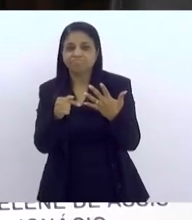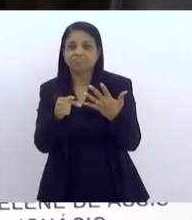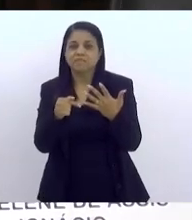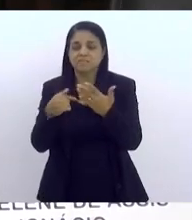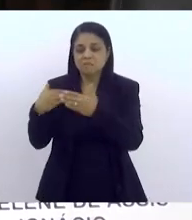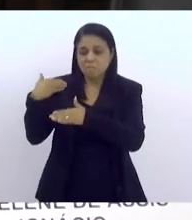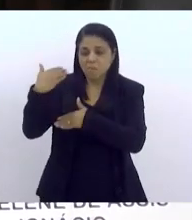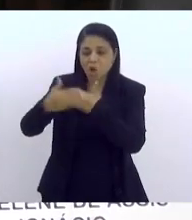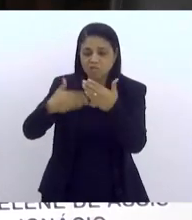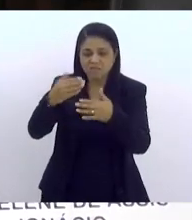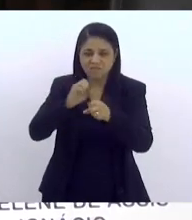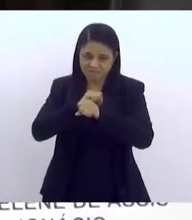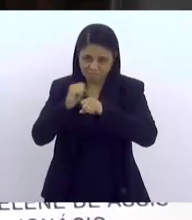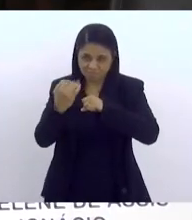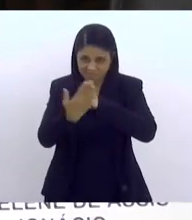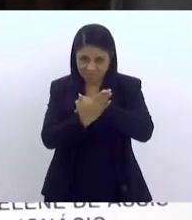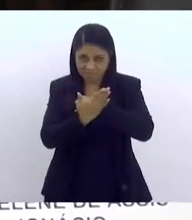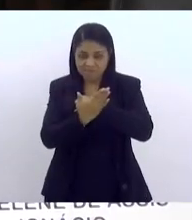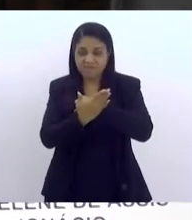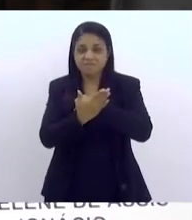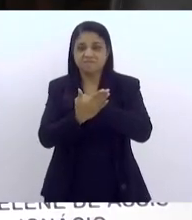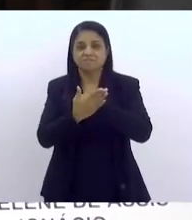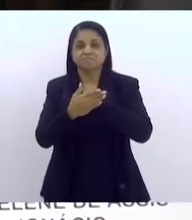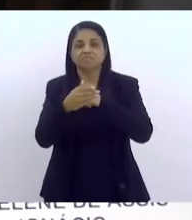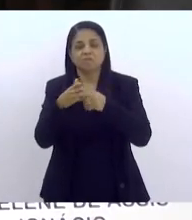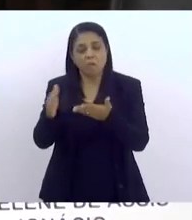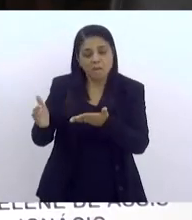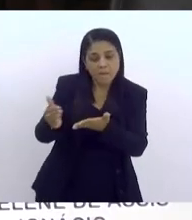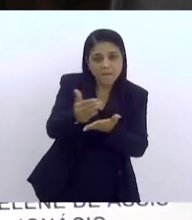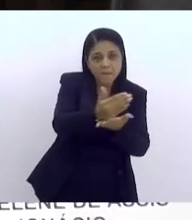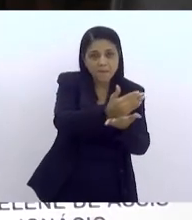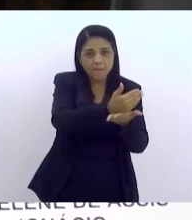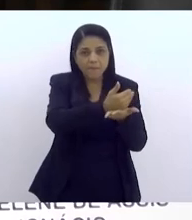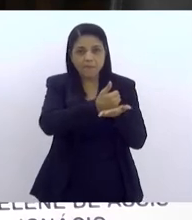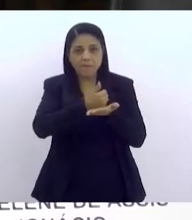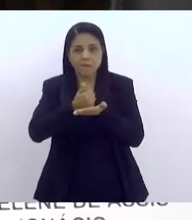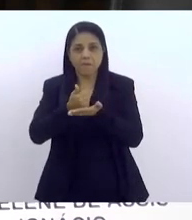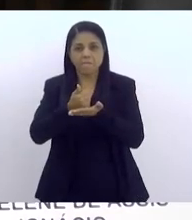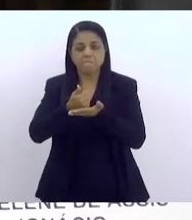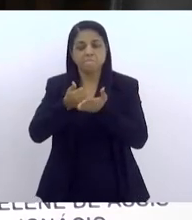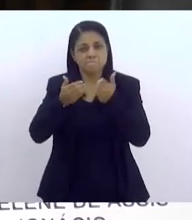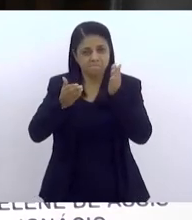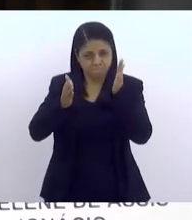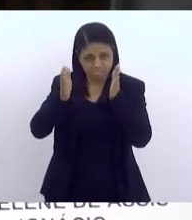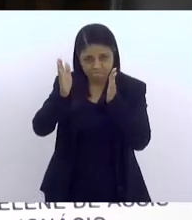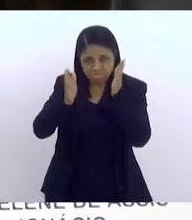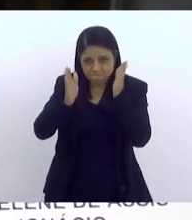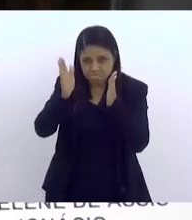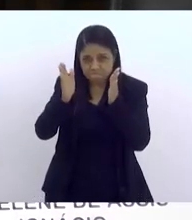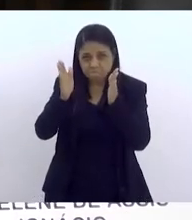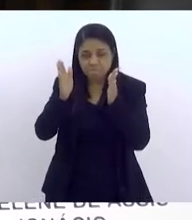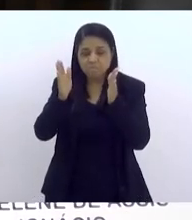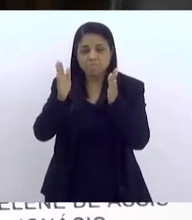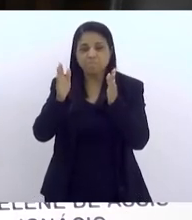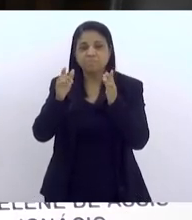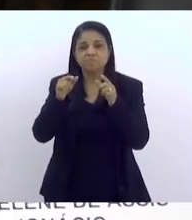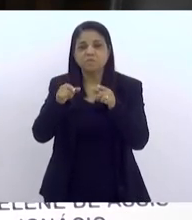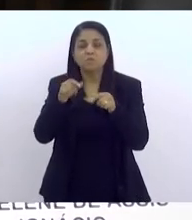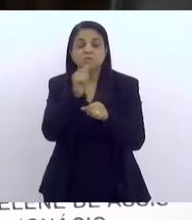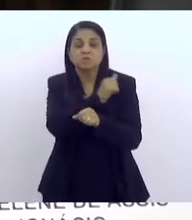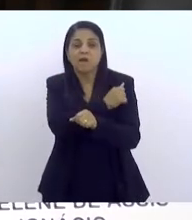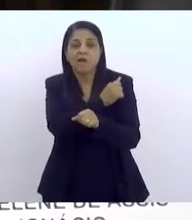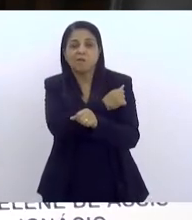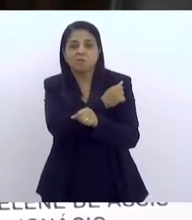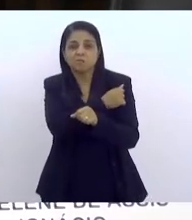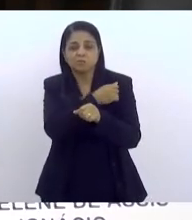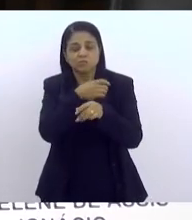processo da pandemia, da educação, foi feito um levantamento entre os estudantes, os alunos que